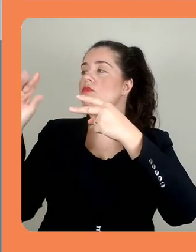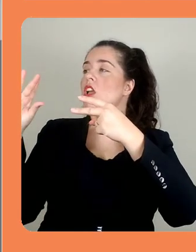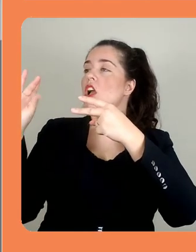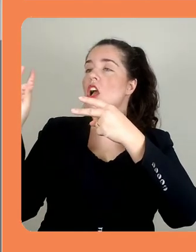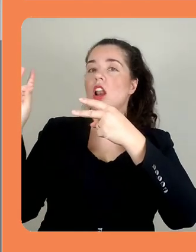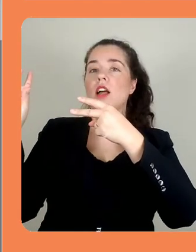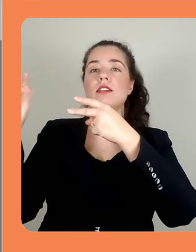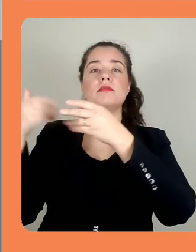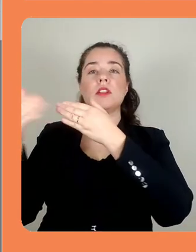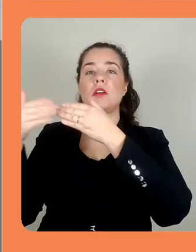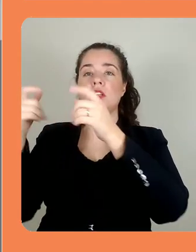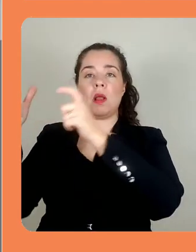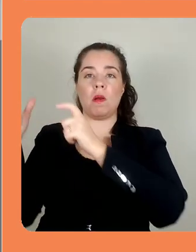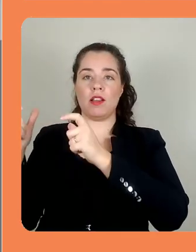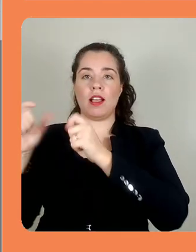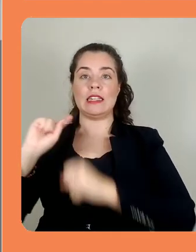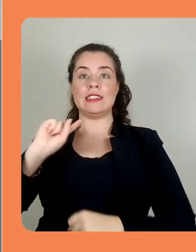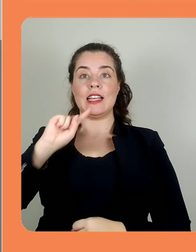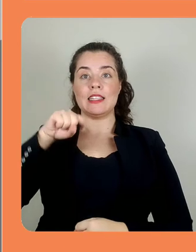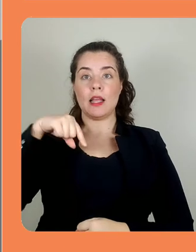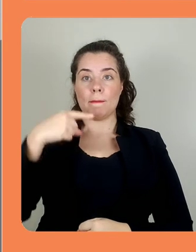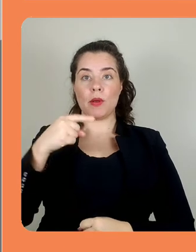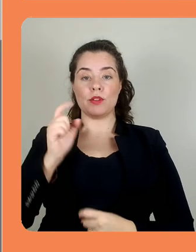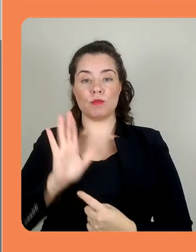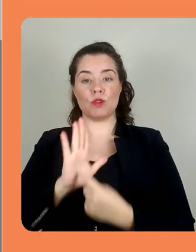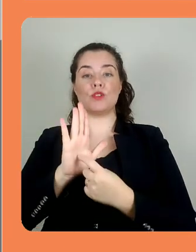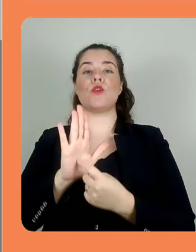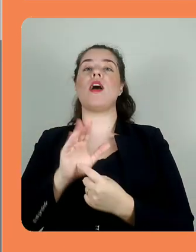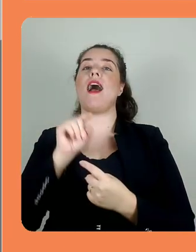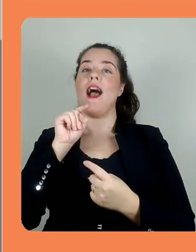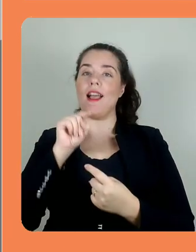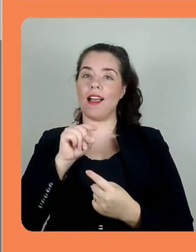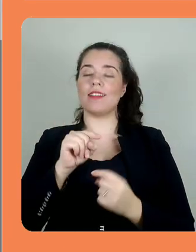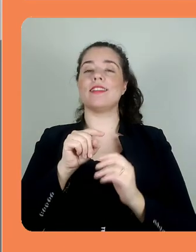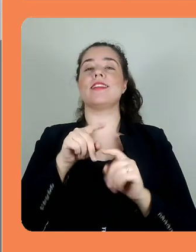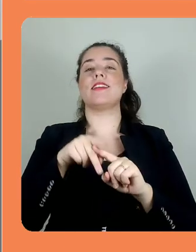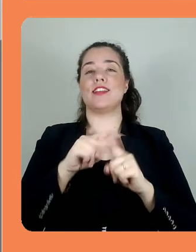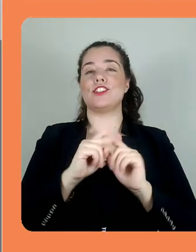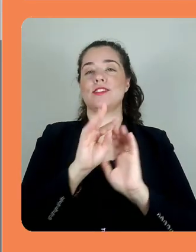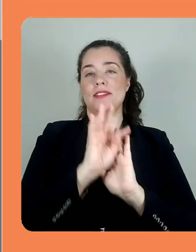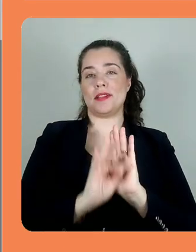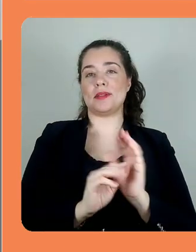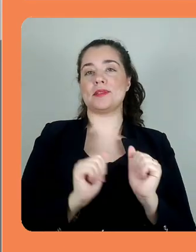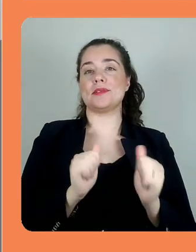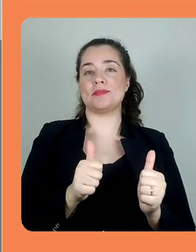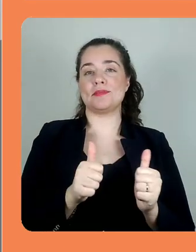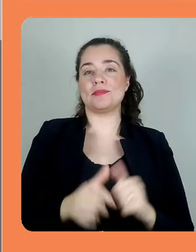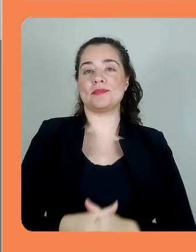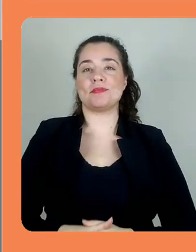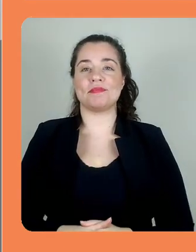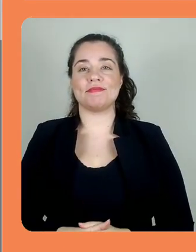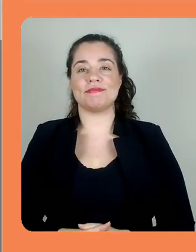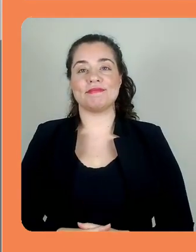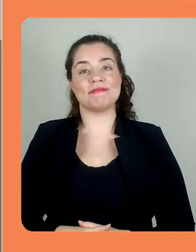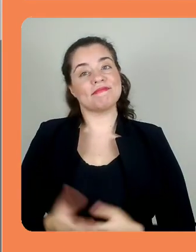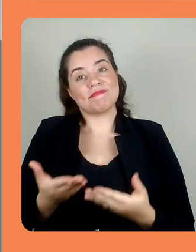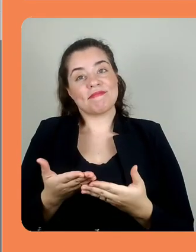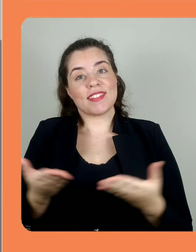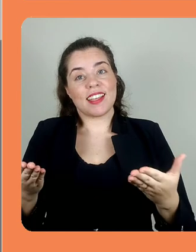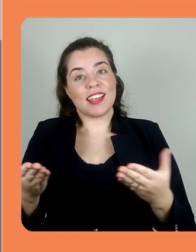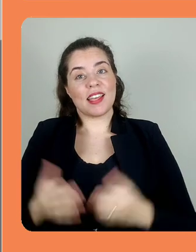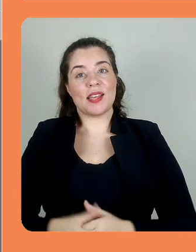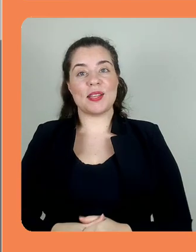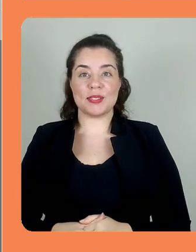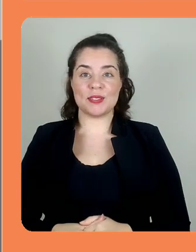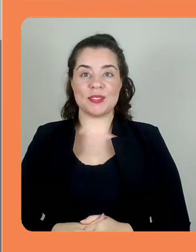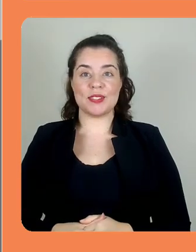a cópia em qualquer lugar aqui e depois você faça a edição aqui no editor de texto. Bom, é isso.